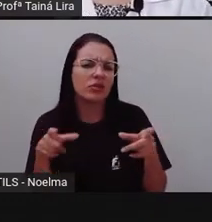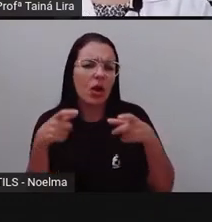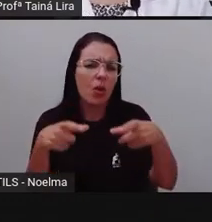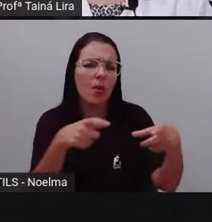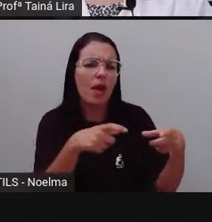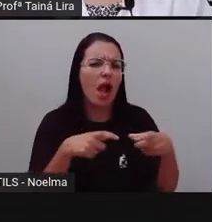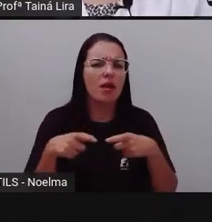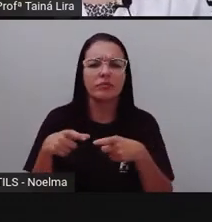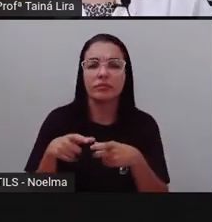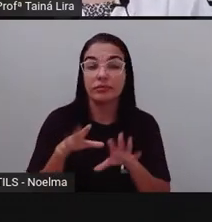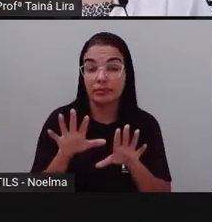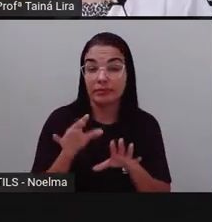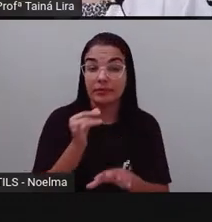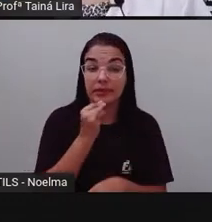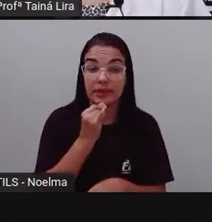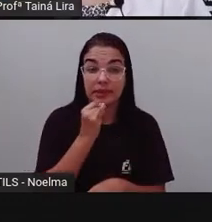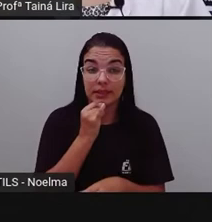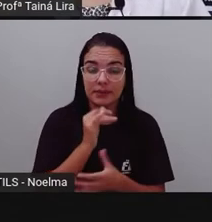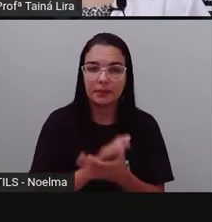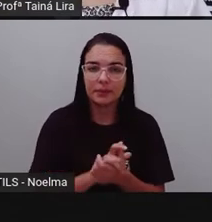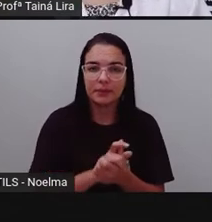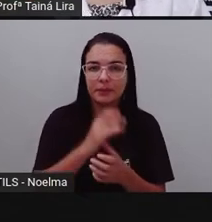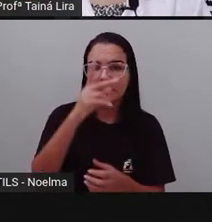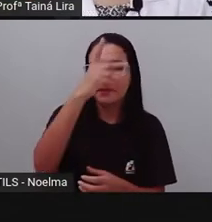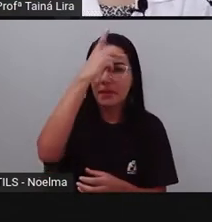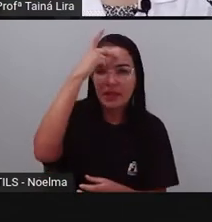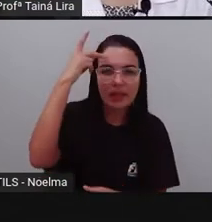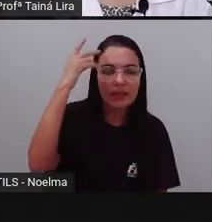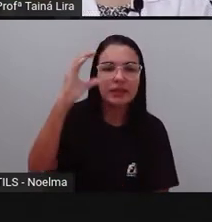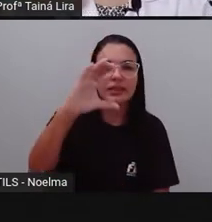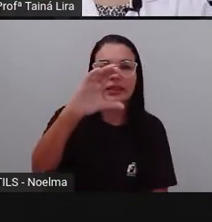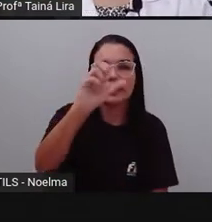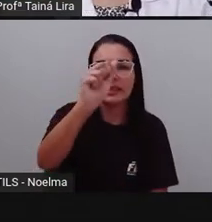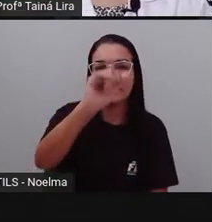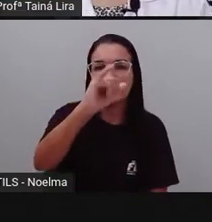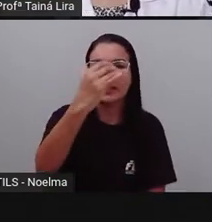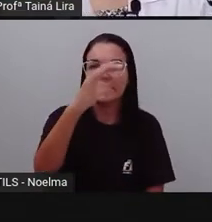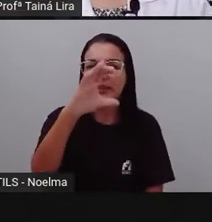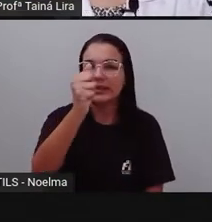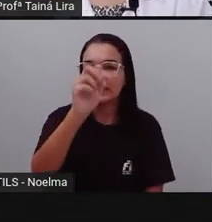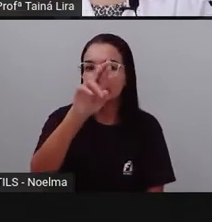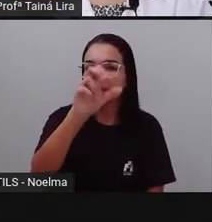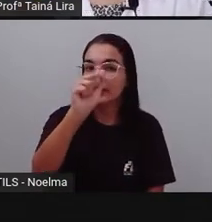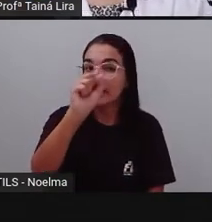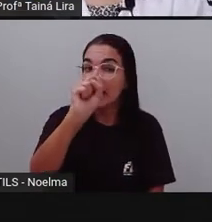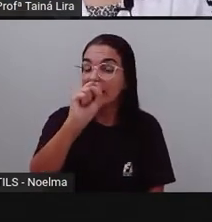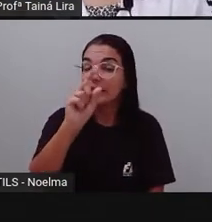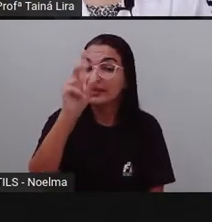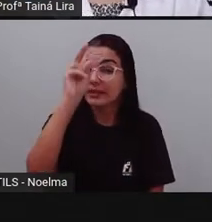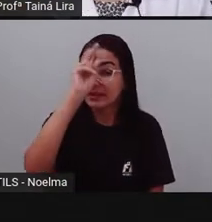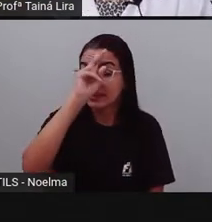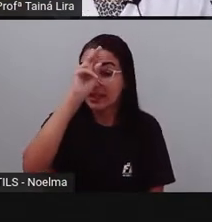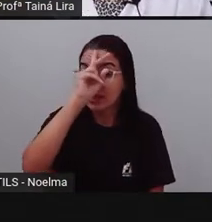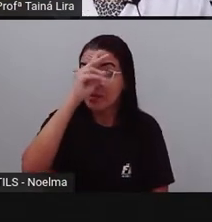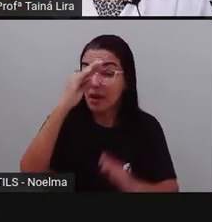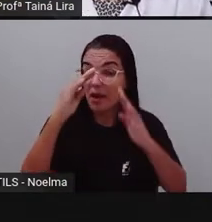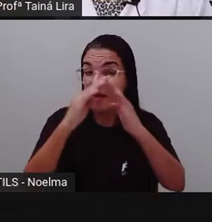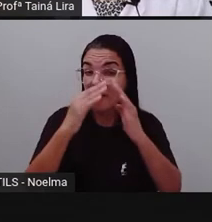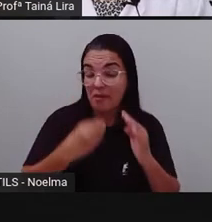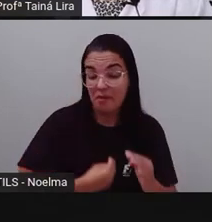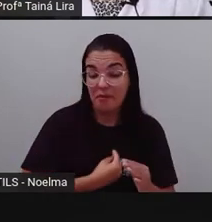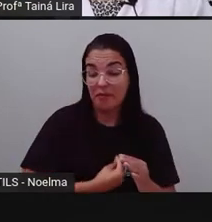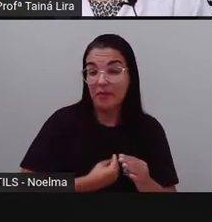vimos, por exemplo, os caissaras, que vivem ali nas regiões de praia. A praia é igual aqui